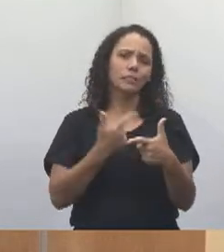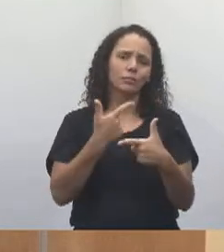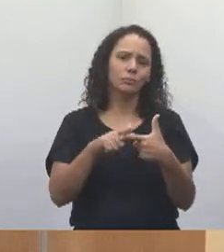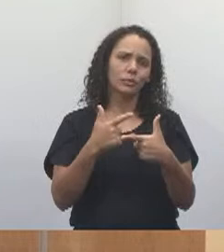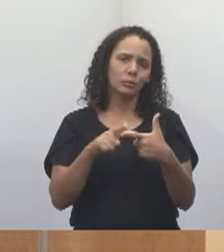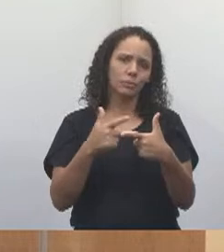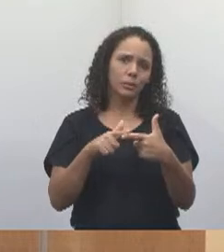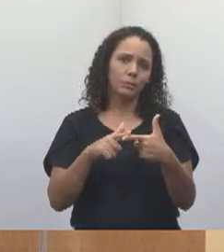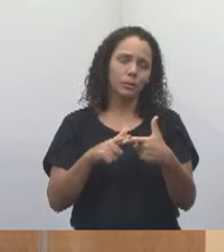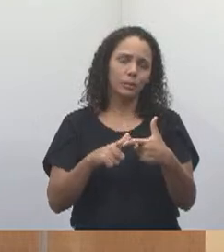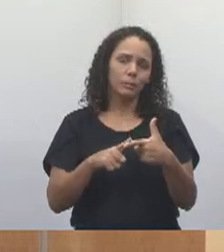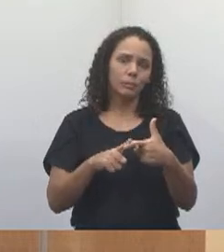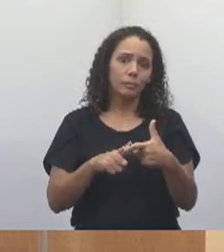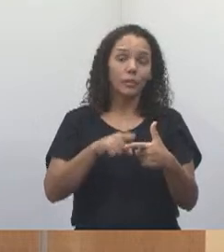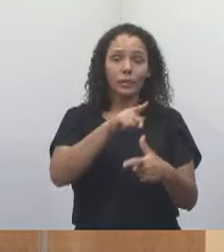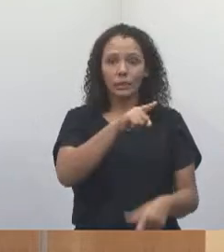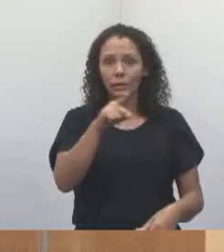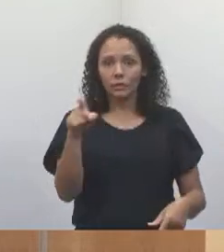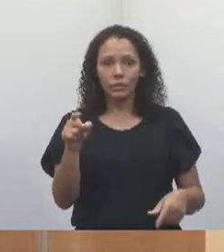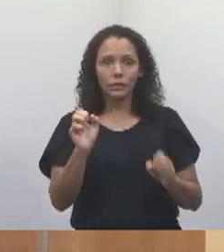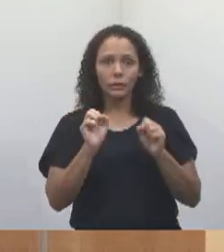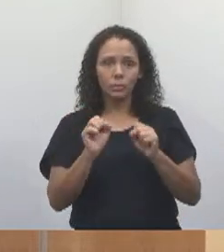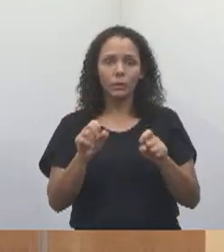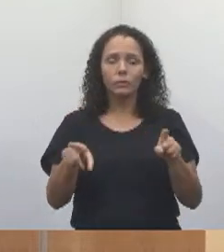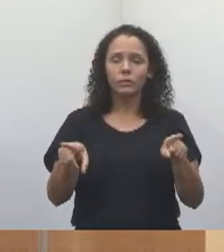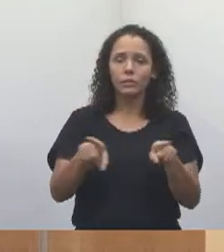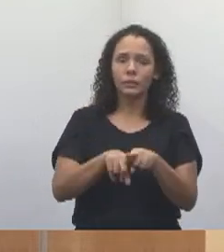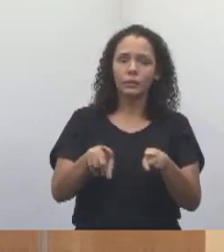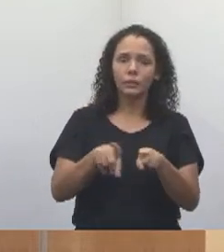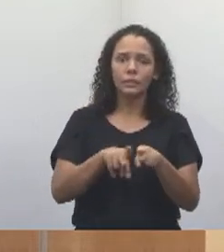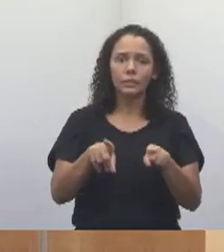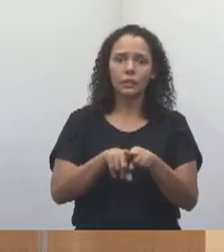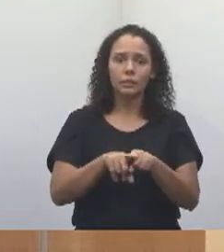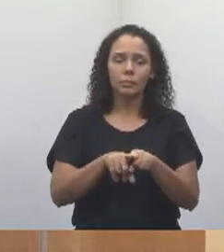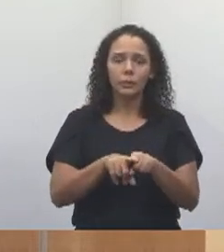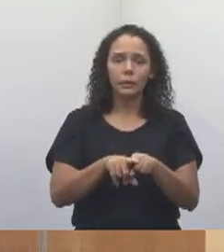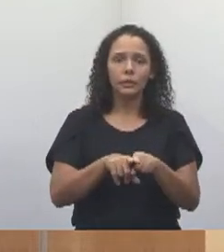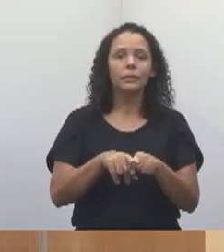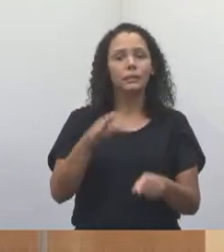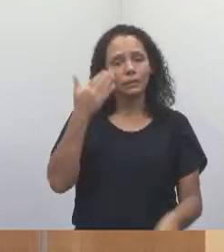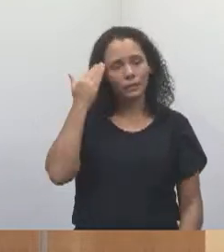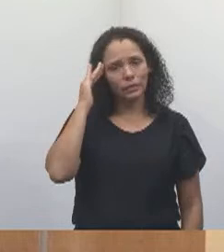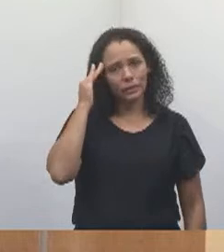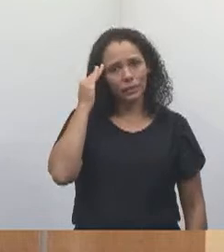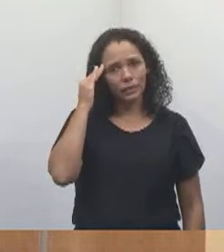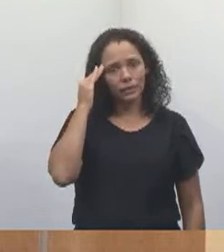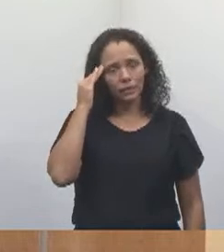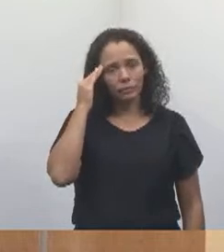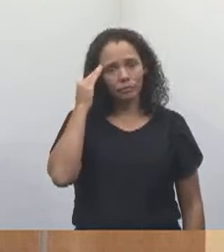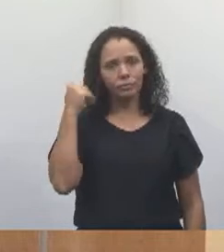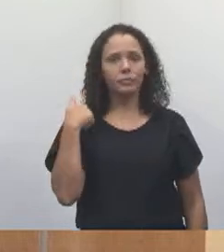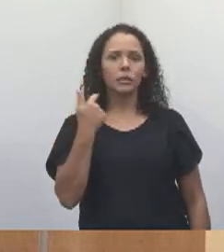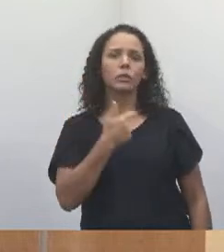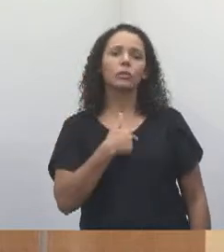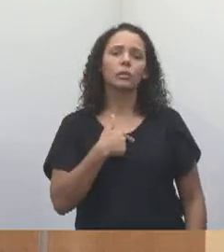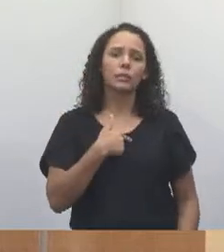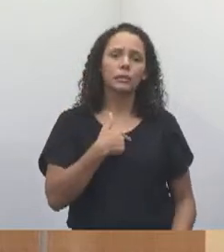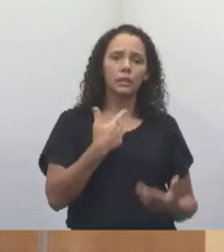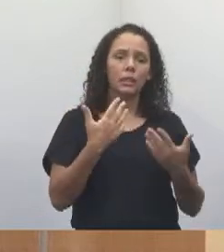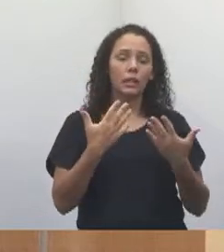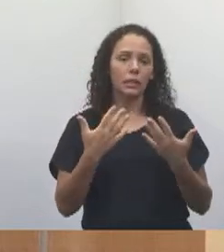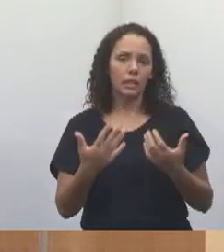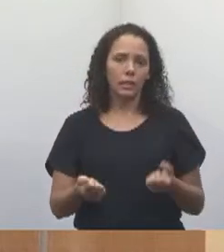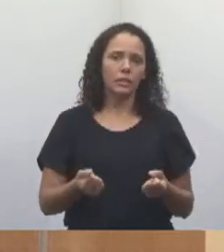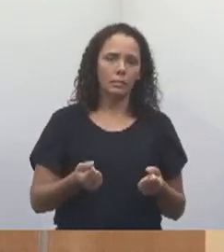você, porventura, como contribuinte, como cidadão do bem, quer saber o que está acontecendo. E nós que recebemos da